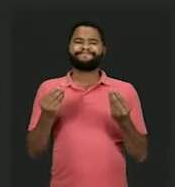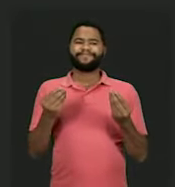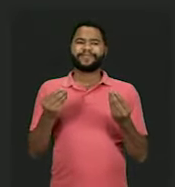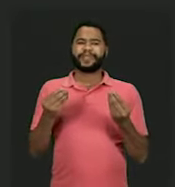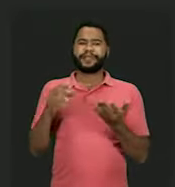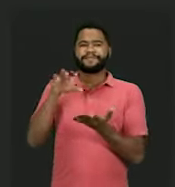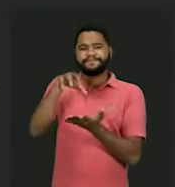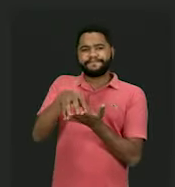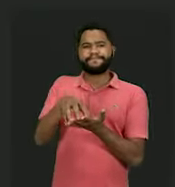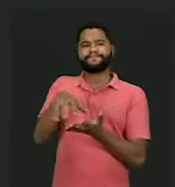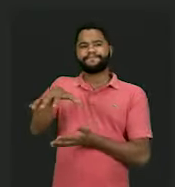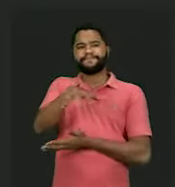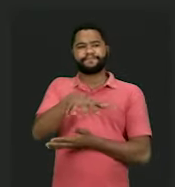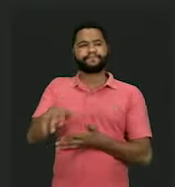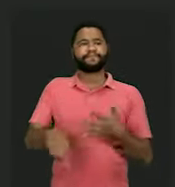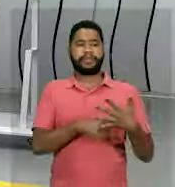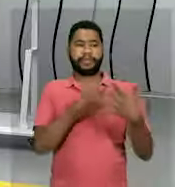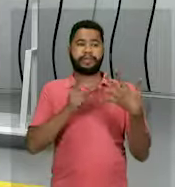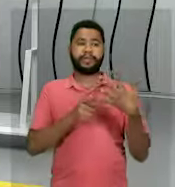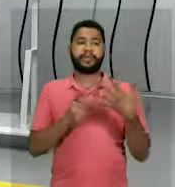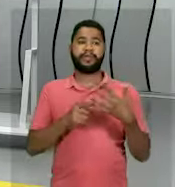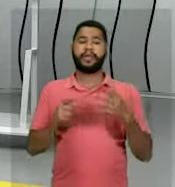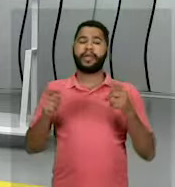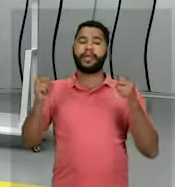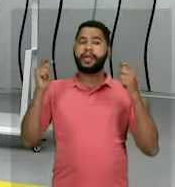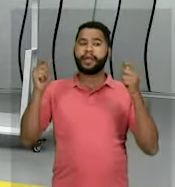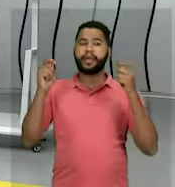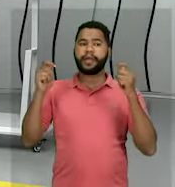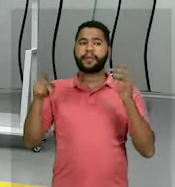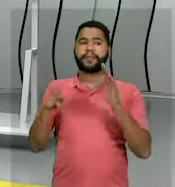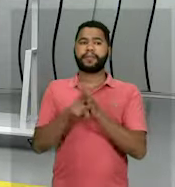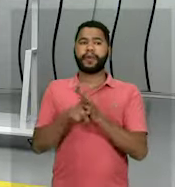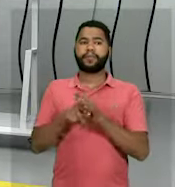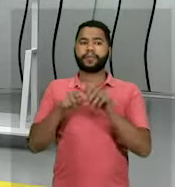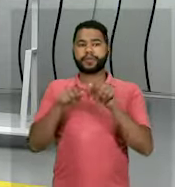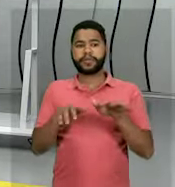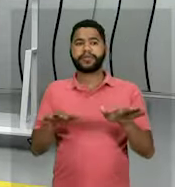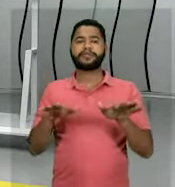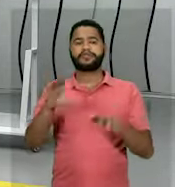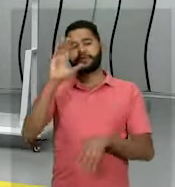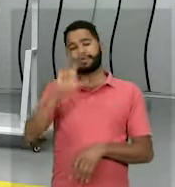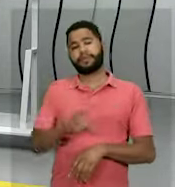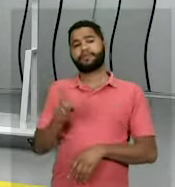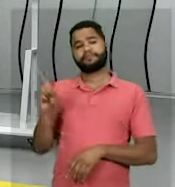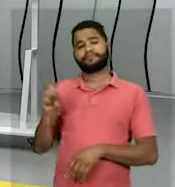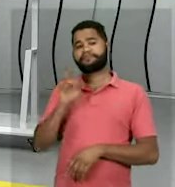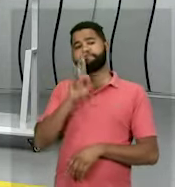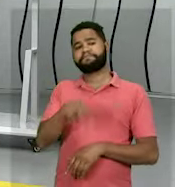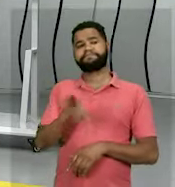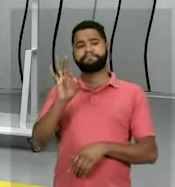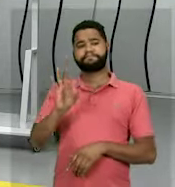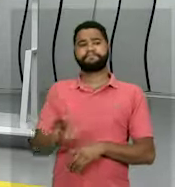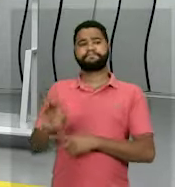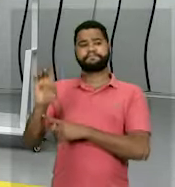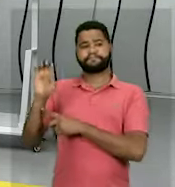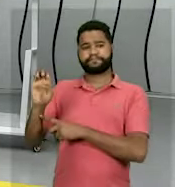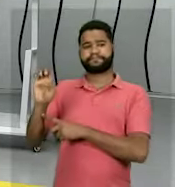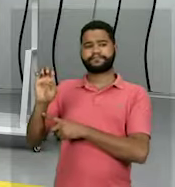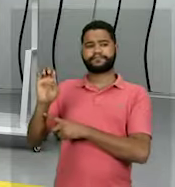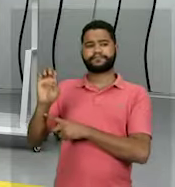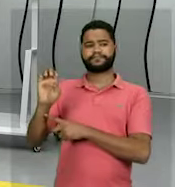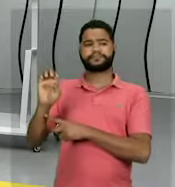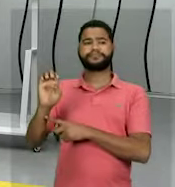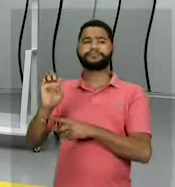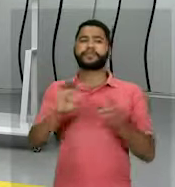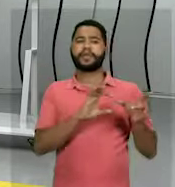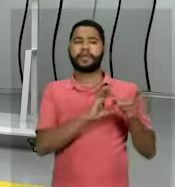E, campanha de extensão da cidadania. Como eu coloquei agora para vocês, a resposta correta é justamente a